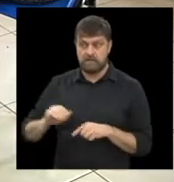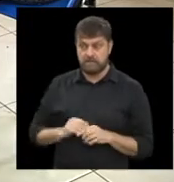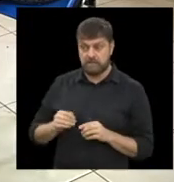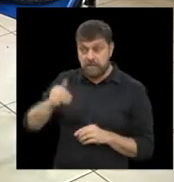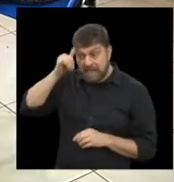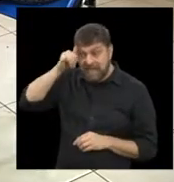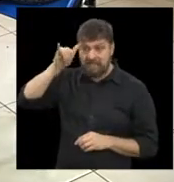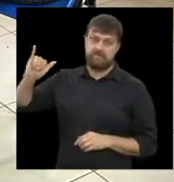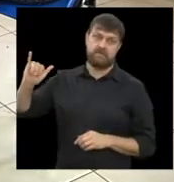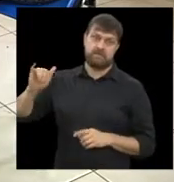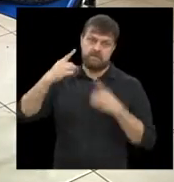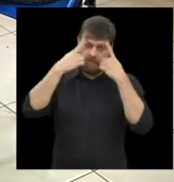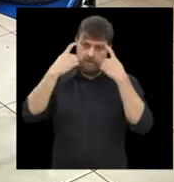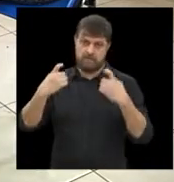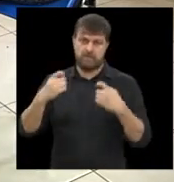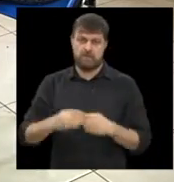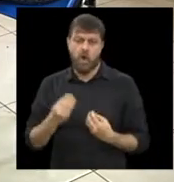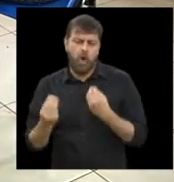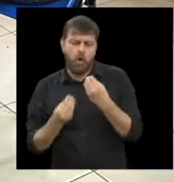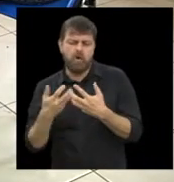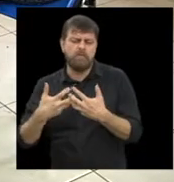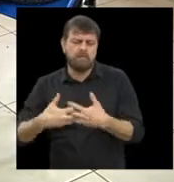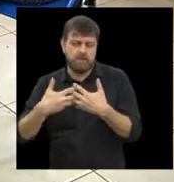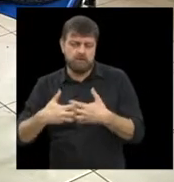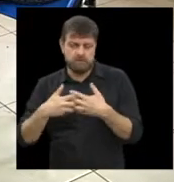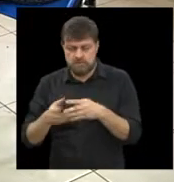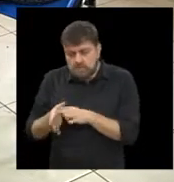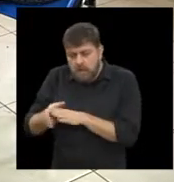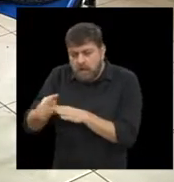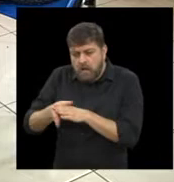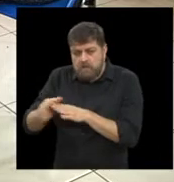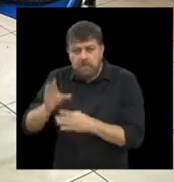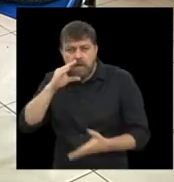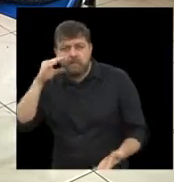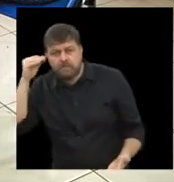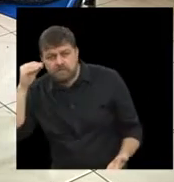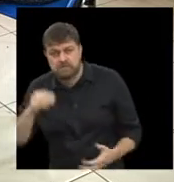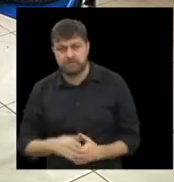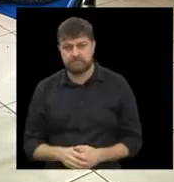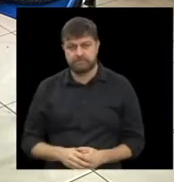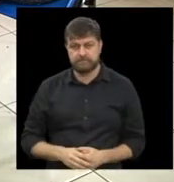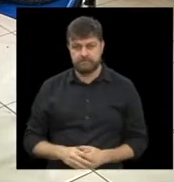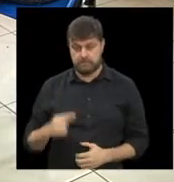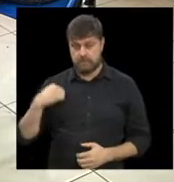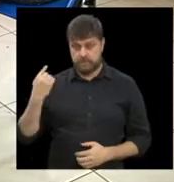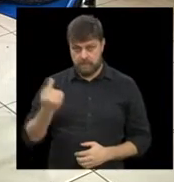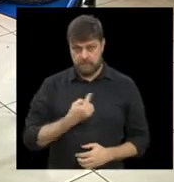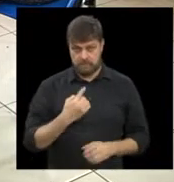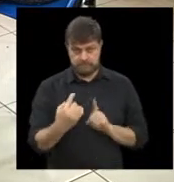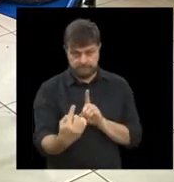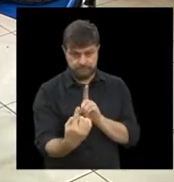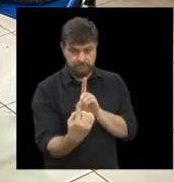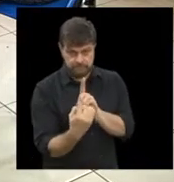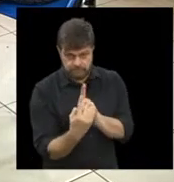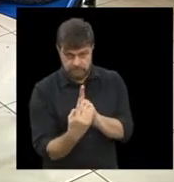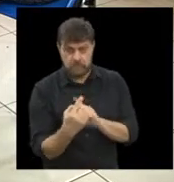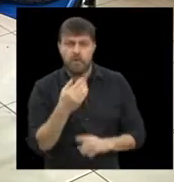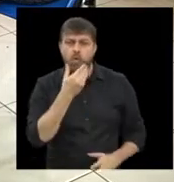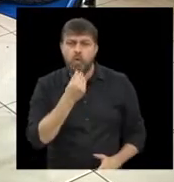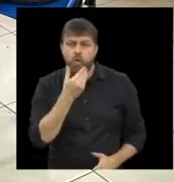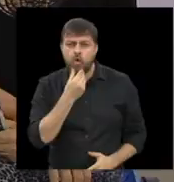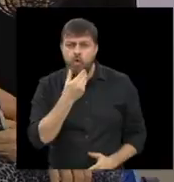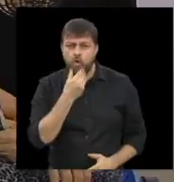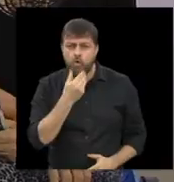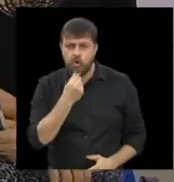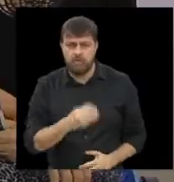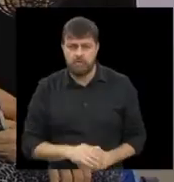funciona aqui na entidade? Então, é, bom, aqui na entidade a gente atende a demanda do homem, né,